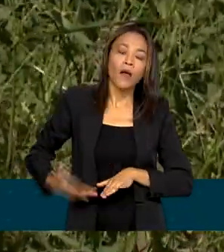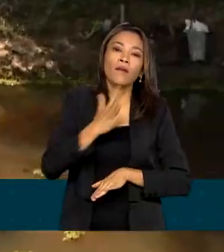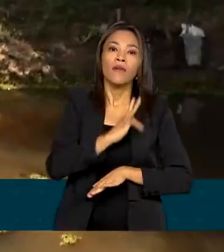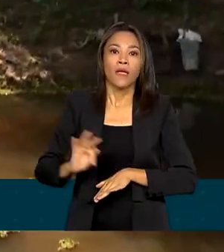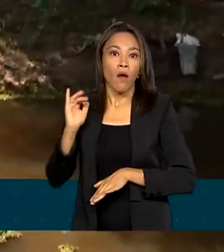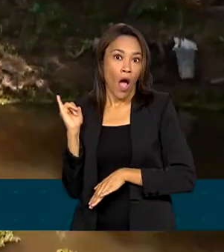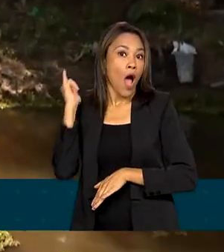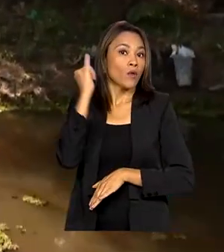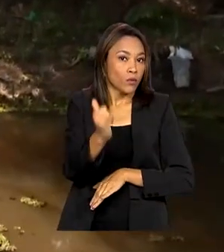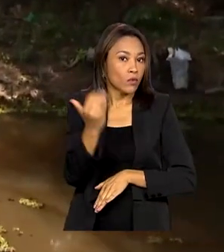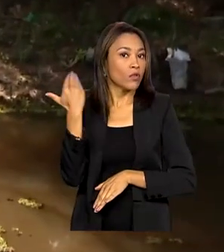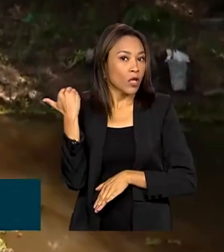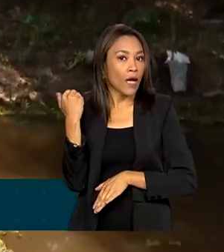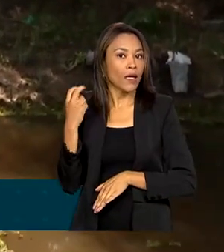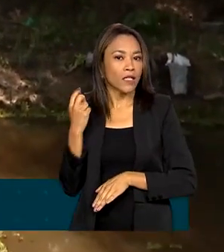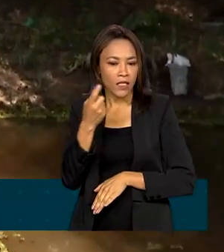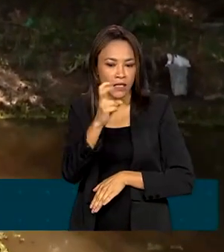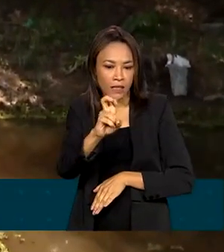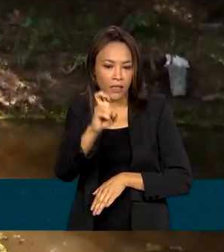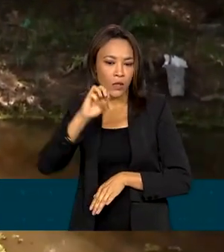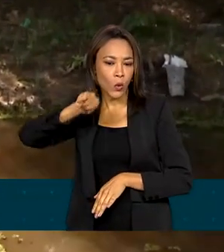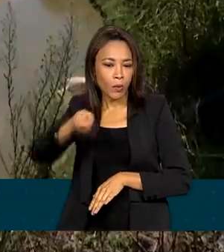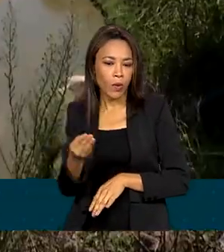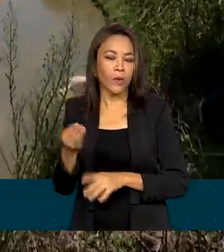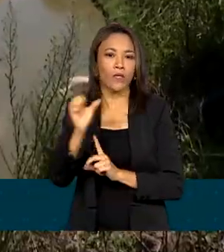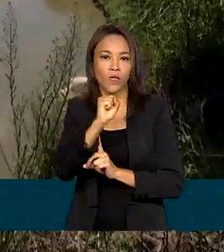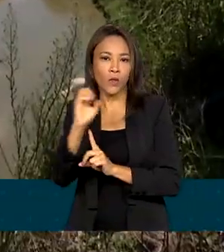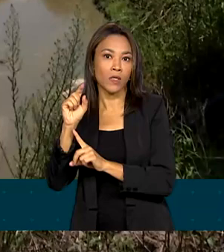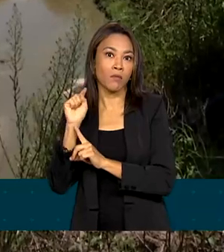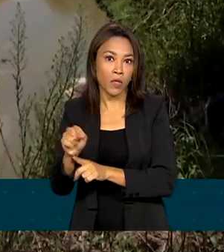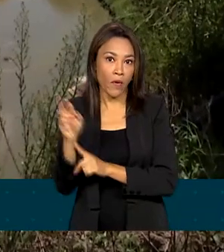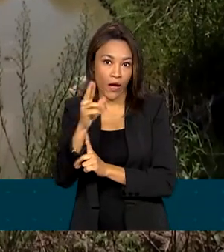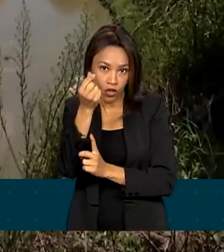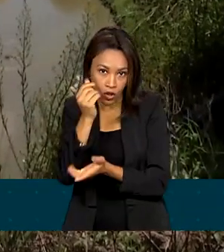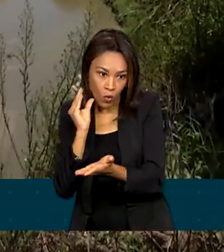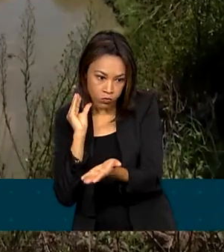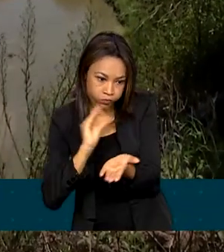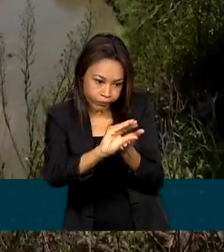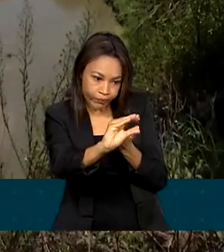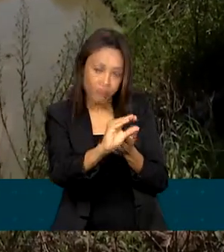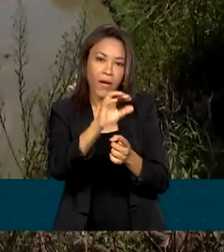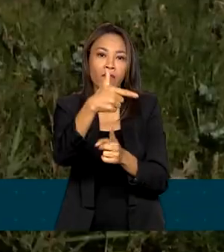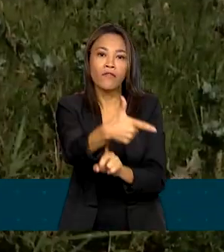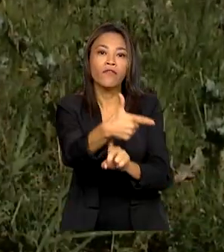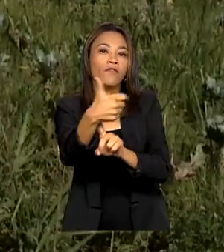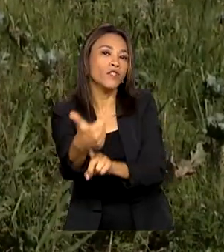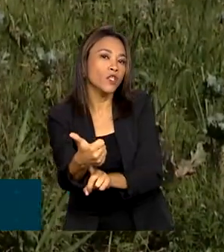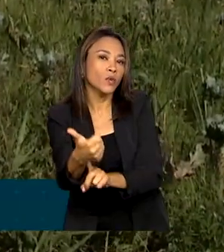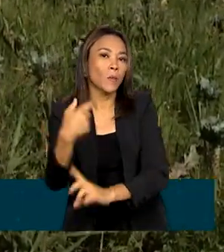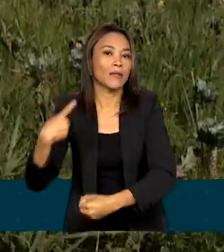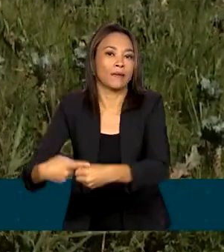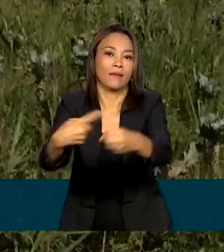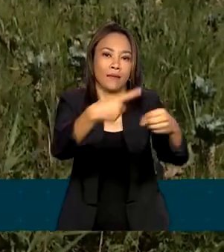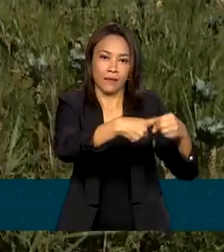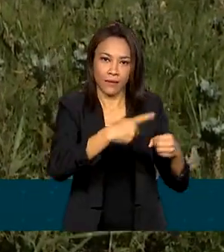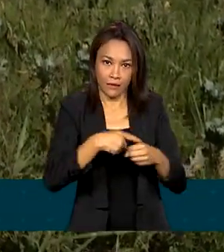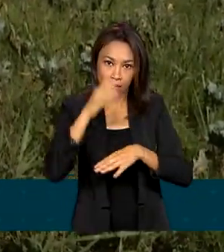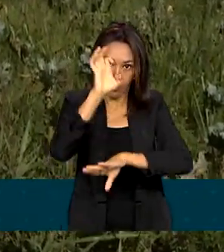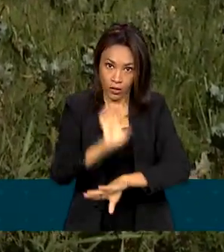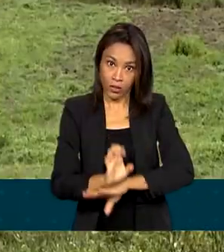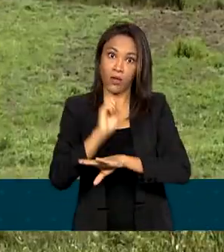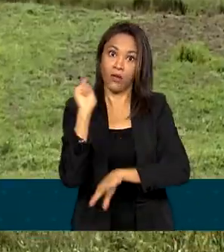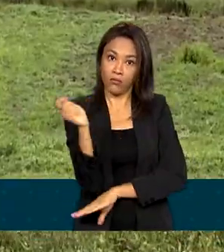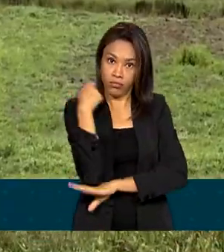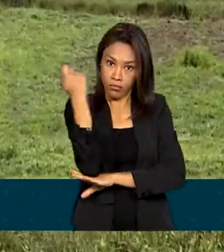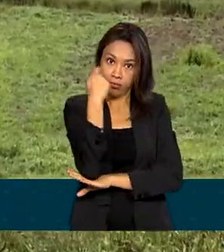envio de R$ 5,8 milhões para 21 cidades gaúchas atingidas pela estiagem.